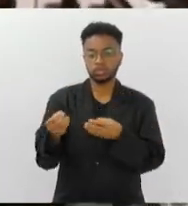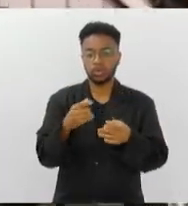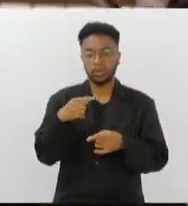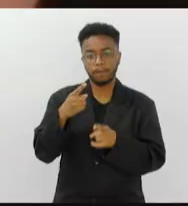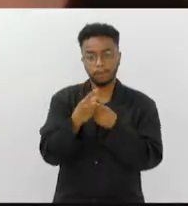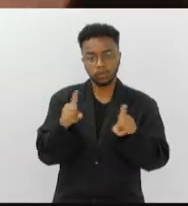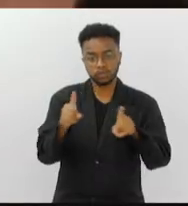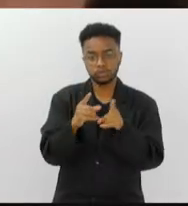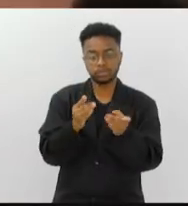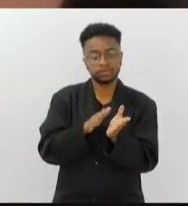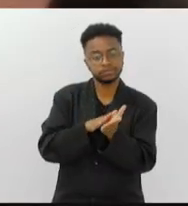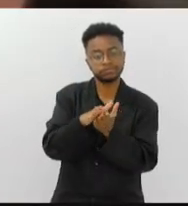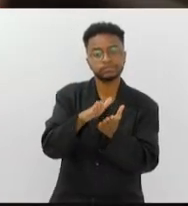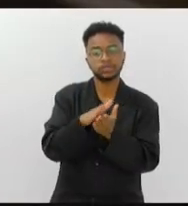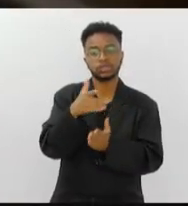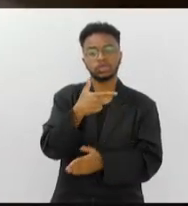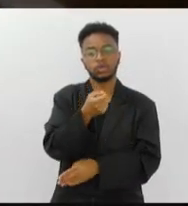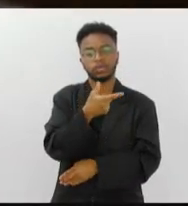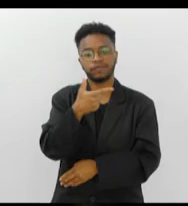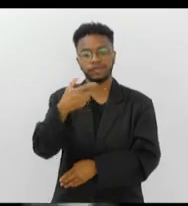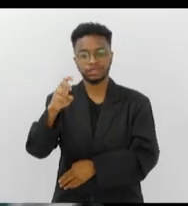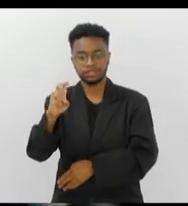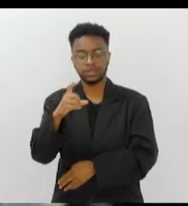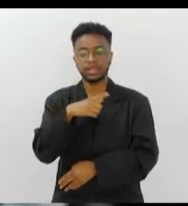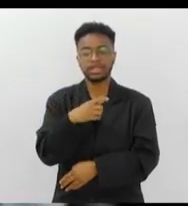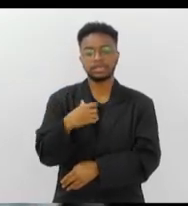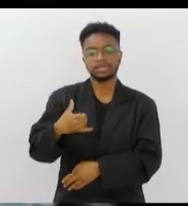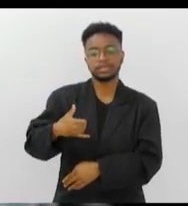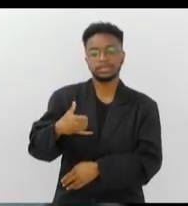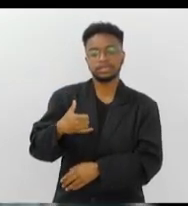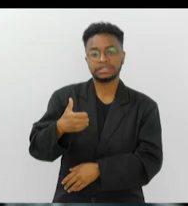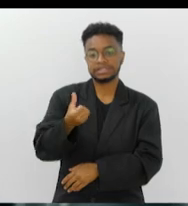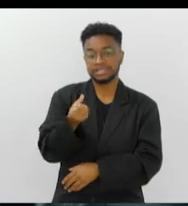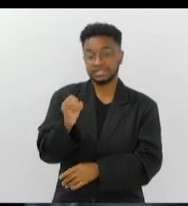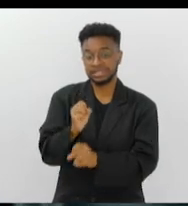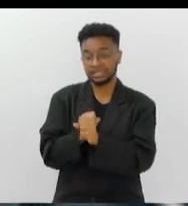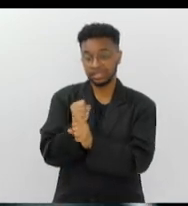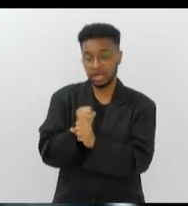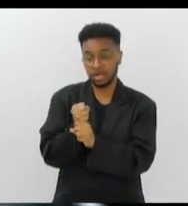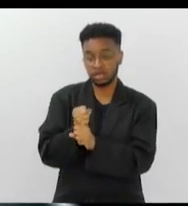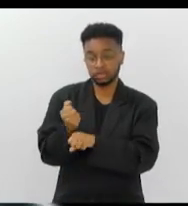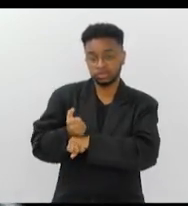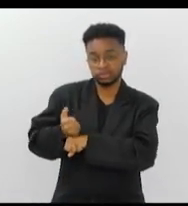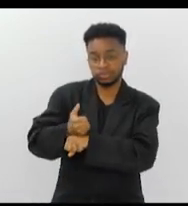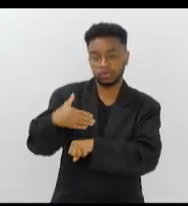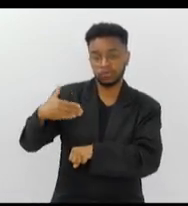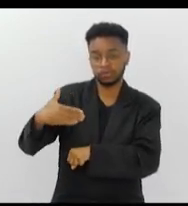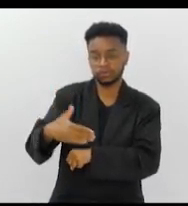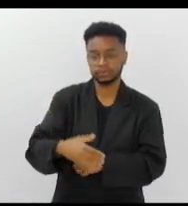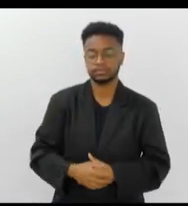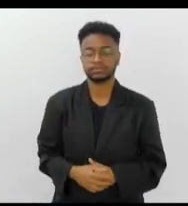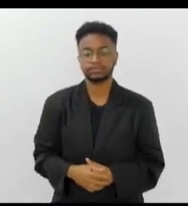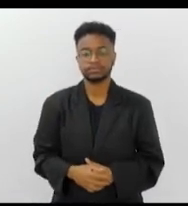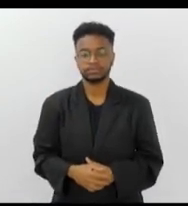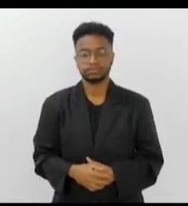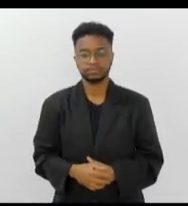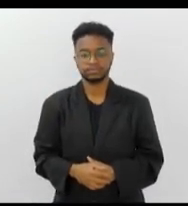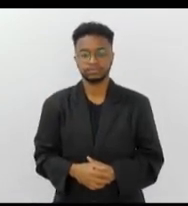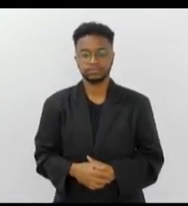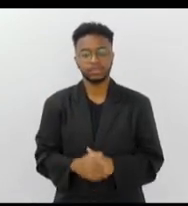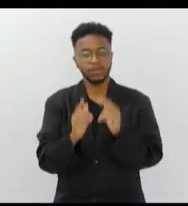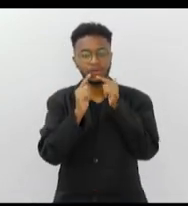em 2025, quando completa 60 anos de carreira. Sua risada mais